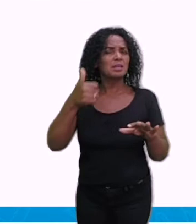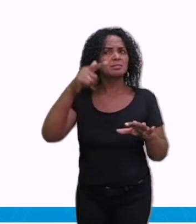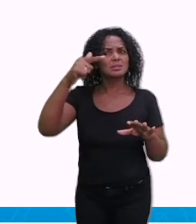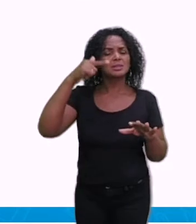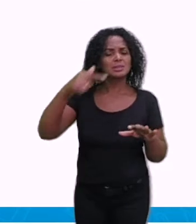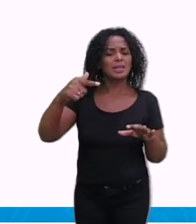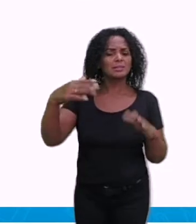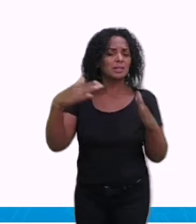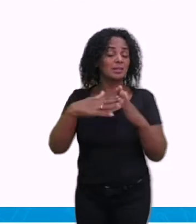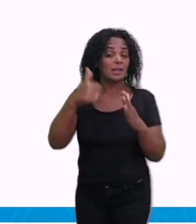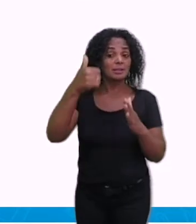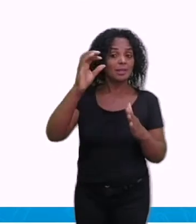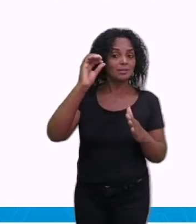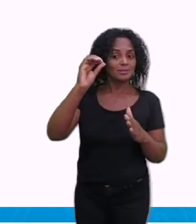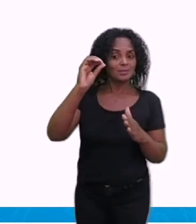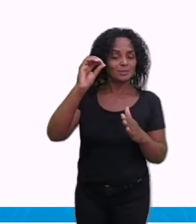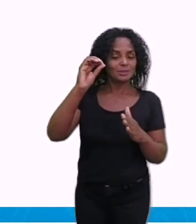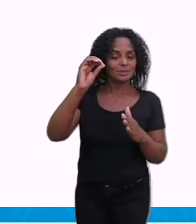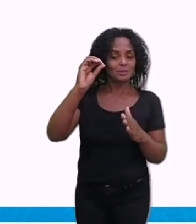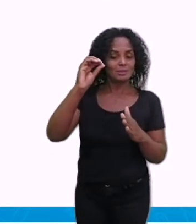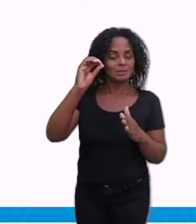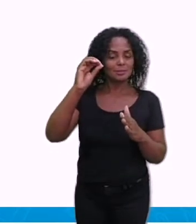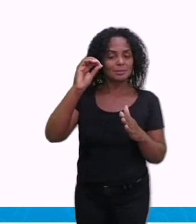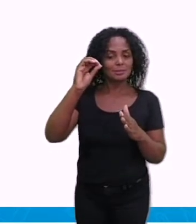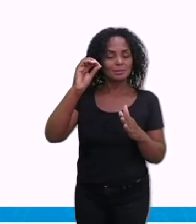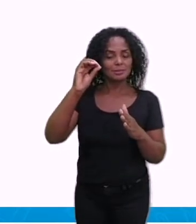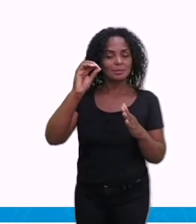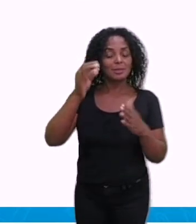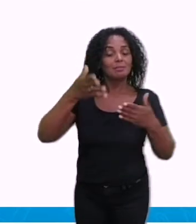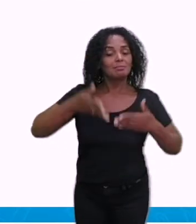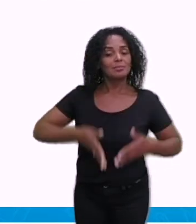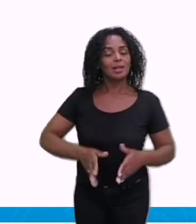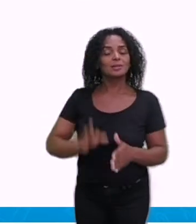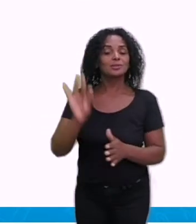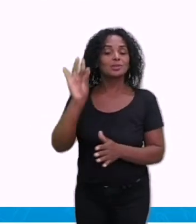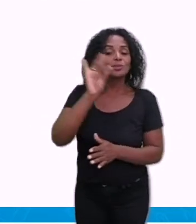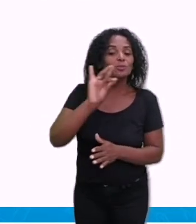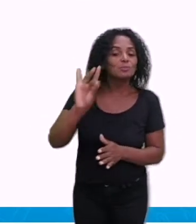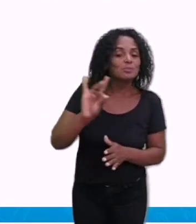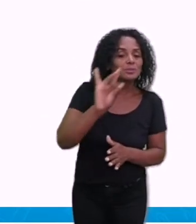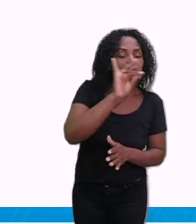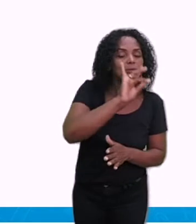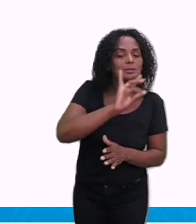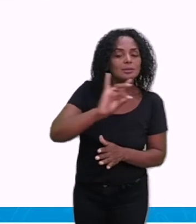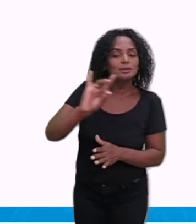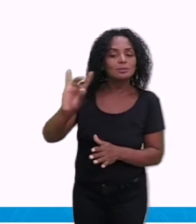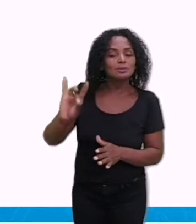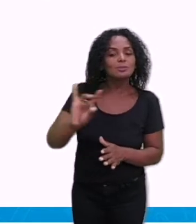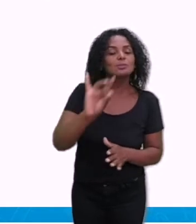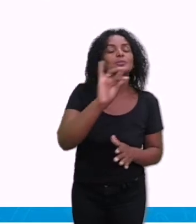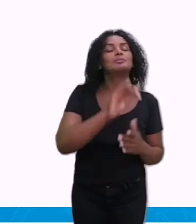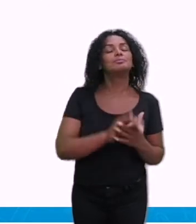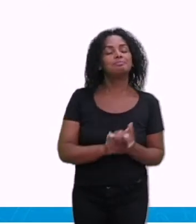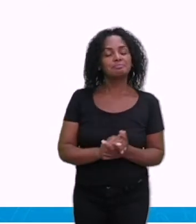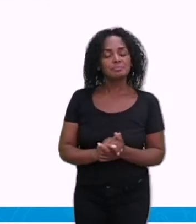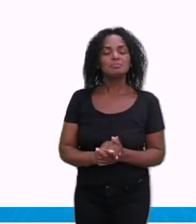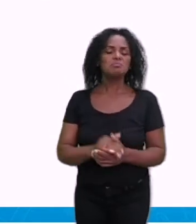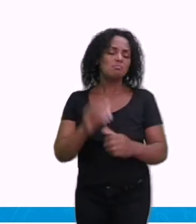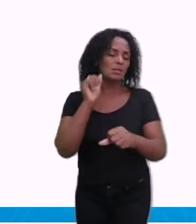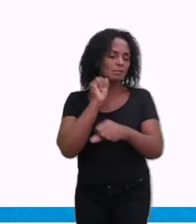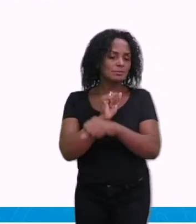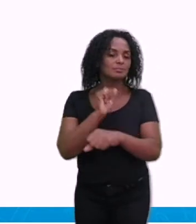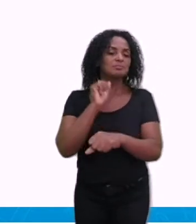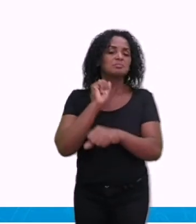tempo que esses ovos conseguem sobreviver esperando aí uma água pra eles estarem